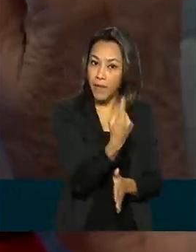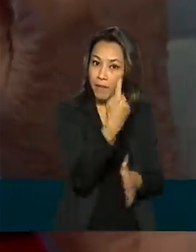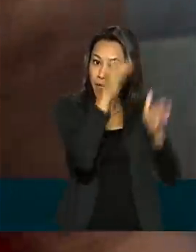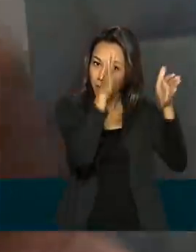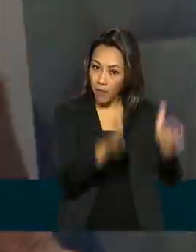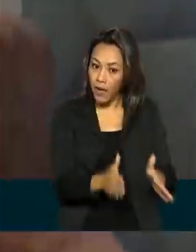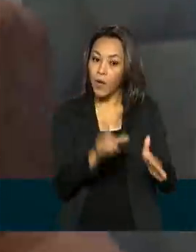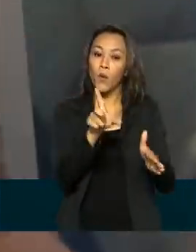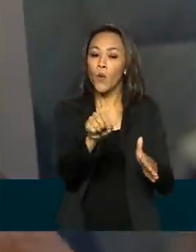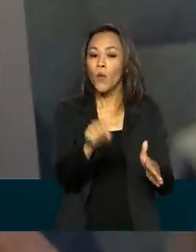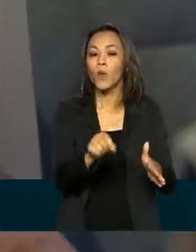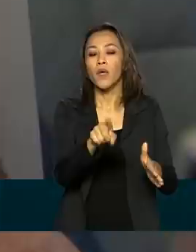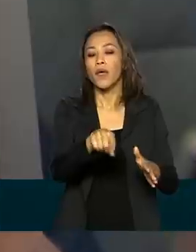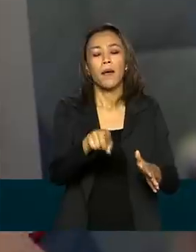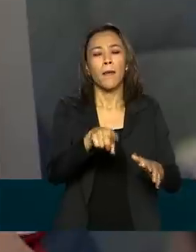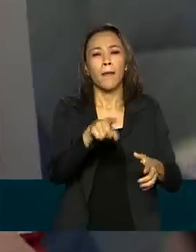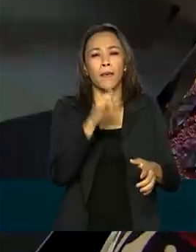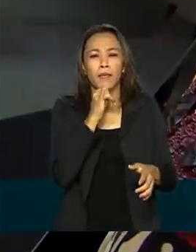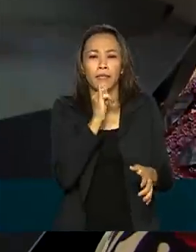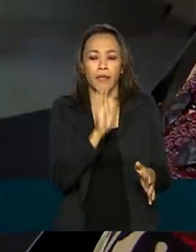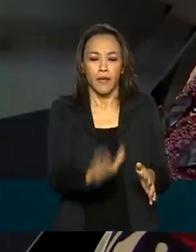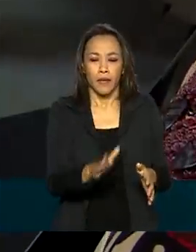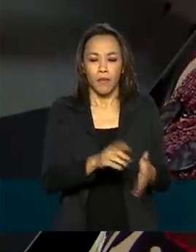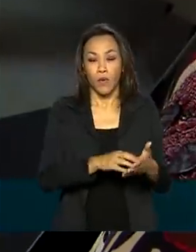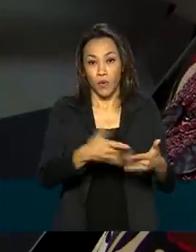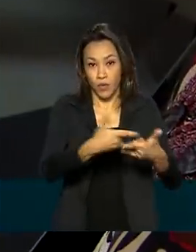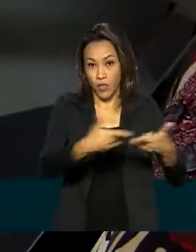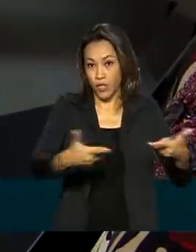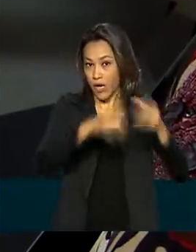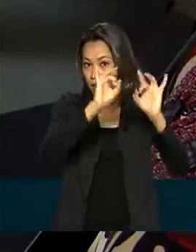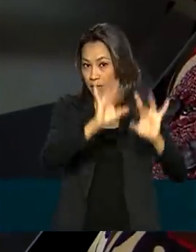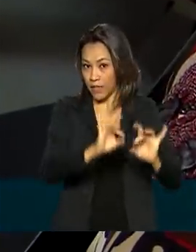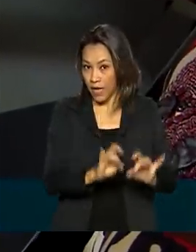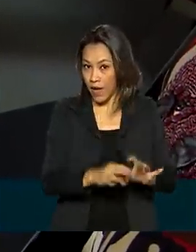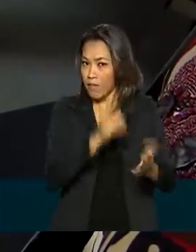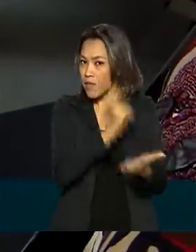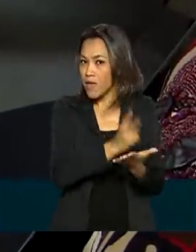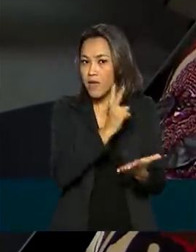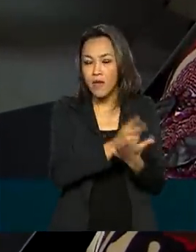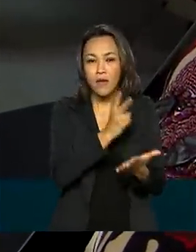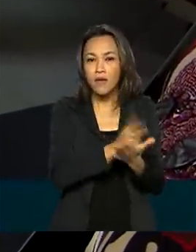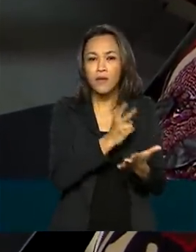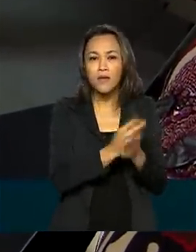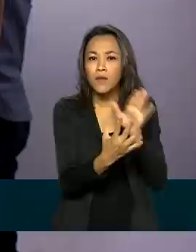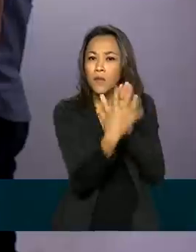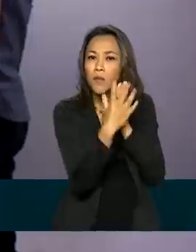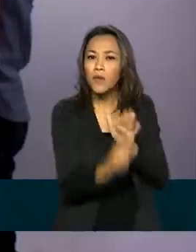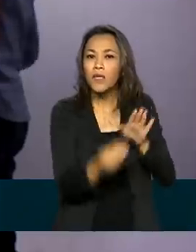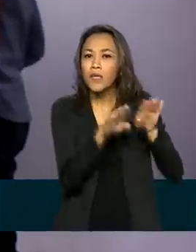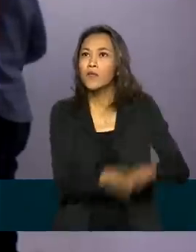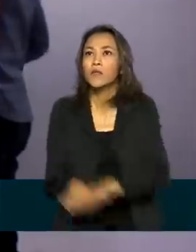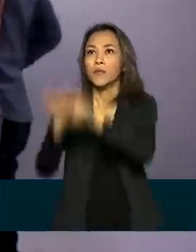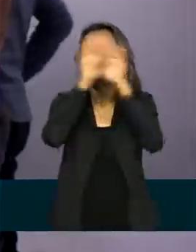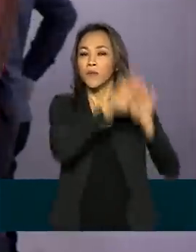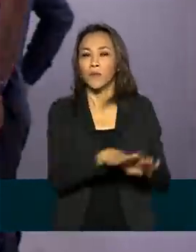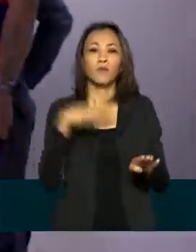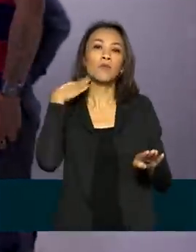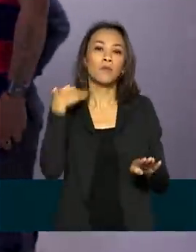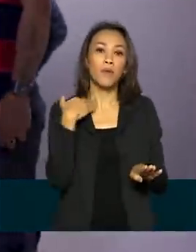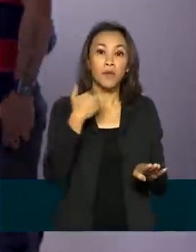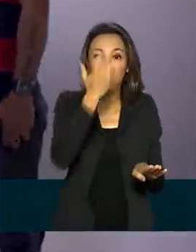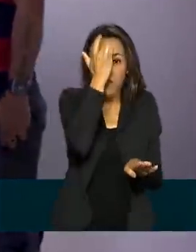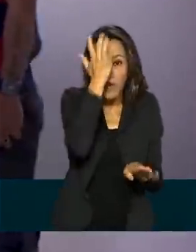a padronização dos produtos. Por exemplo, o cheque especial terá a mesma nomenclatura em todos os bancos para facilitar o